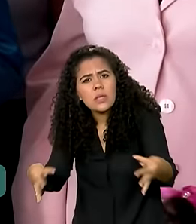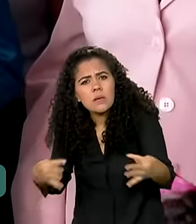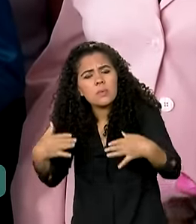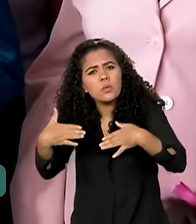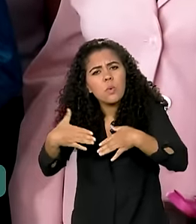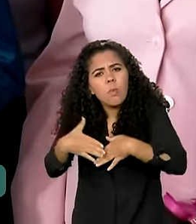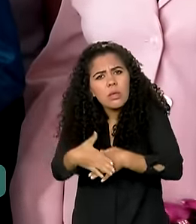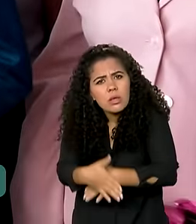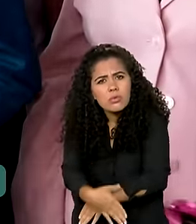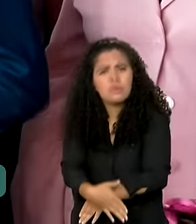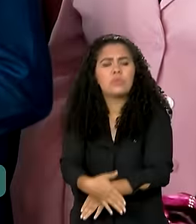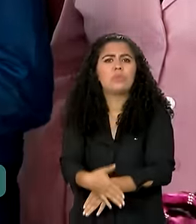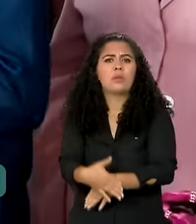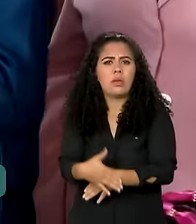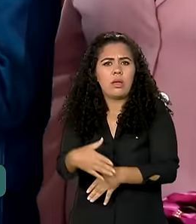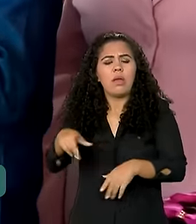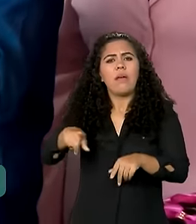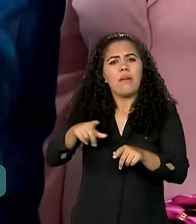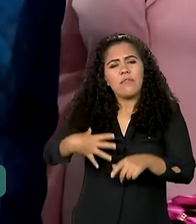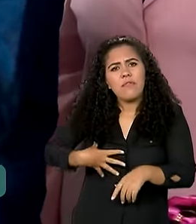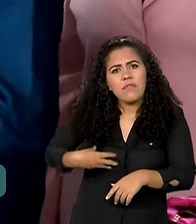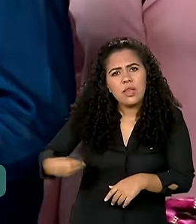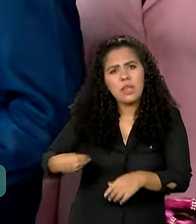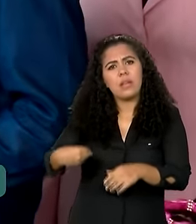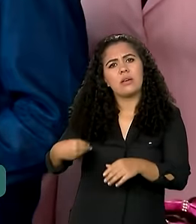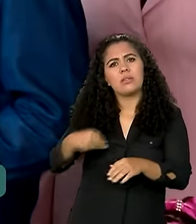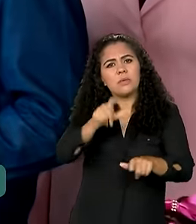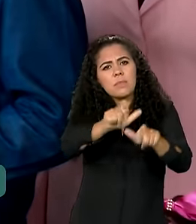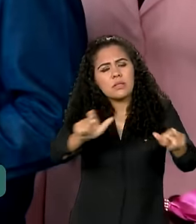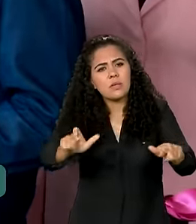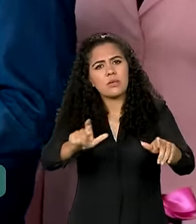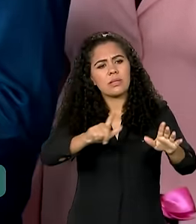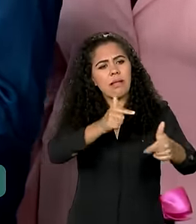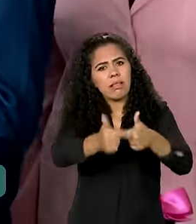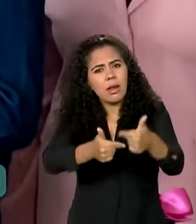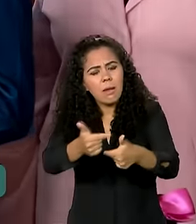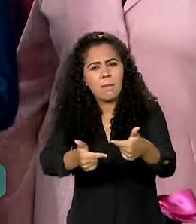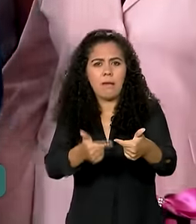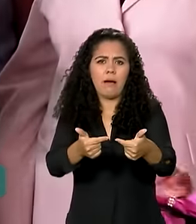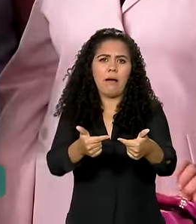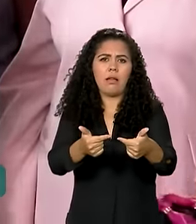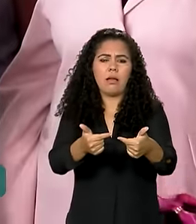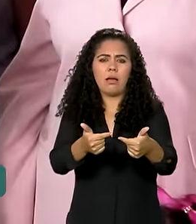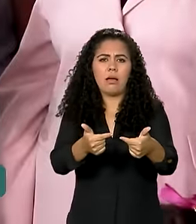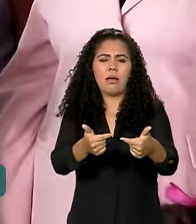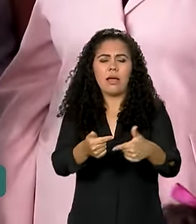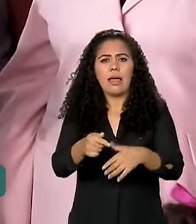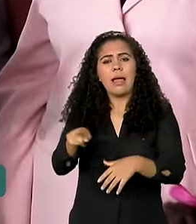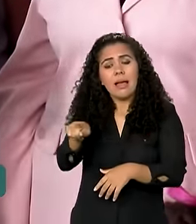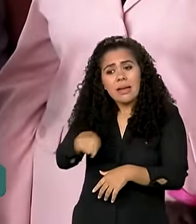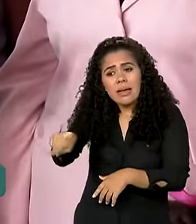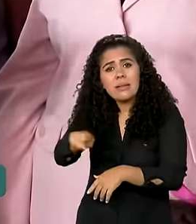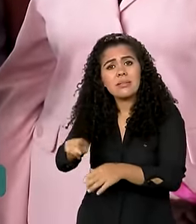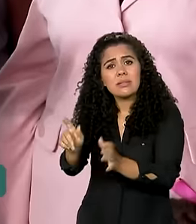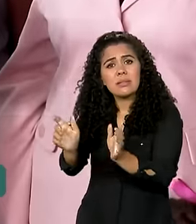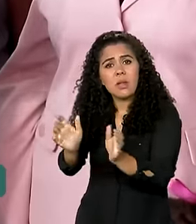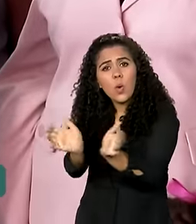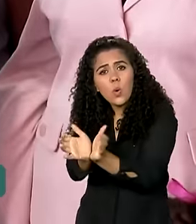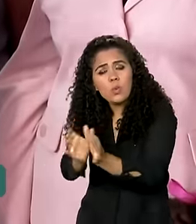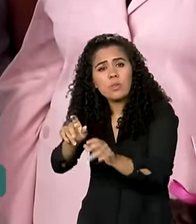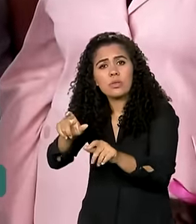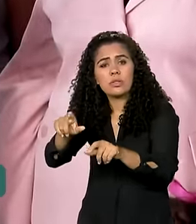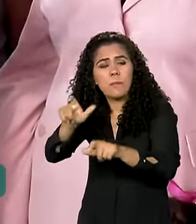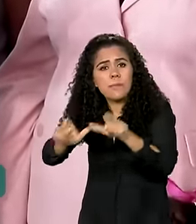humildes, filha de pessoas que trabalham, essas pessoas, às vezes, não têm